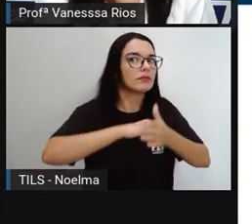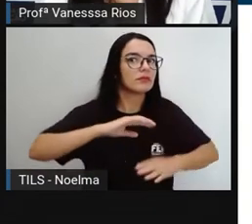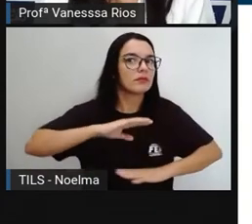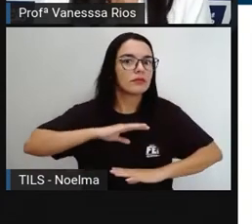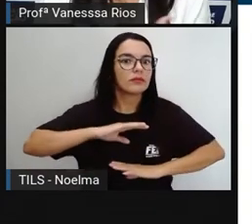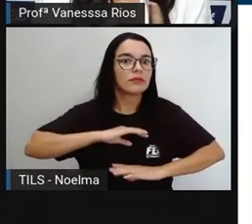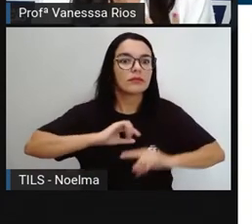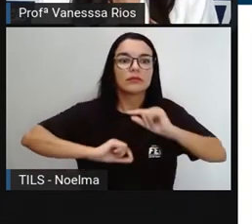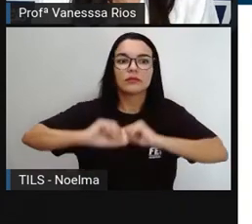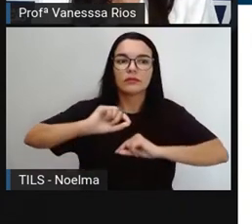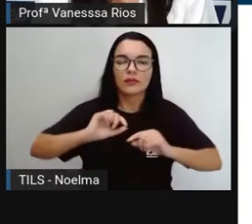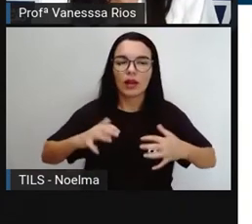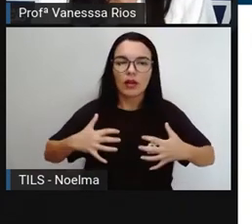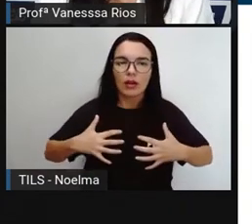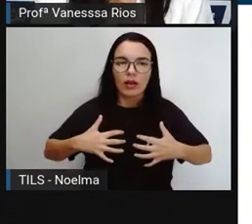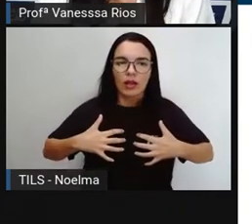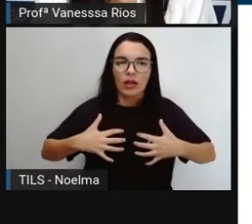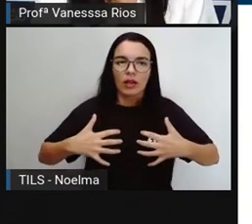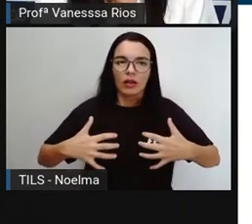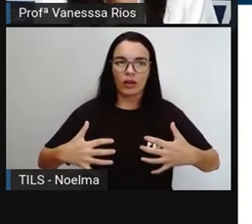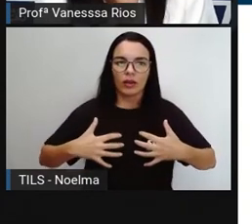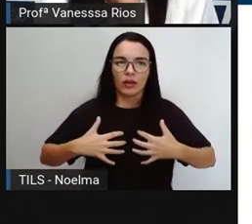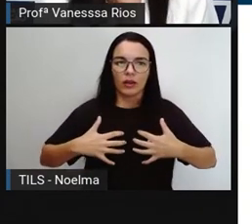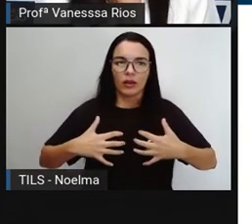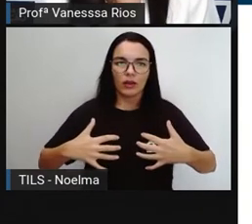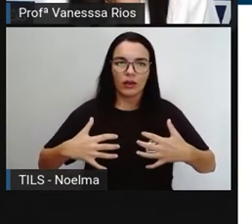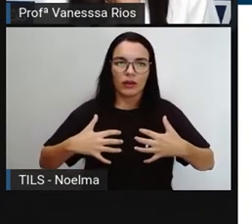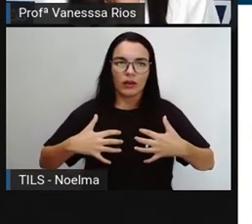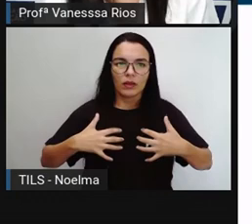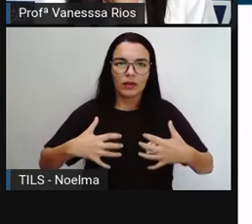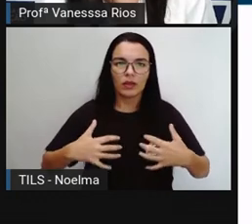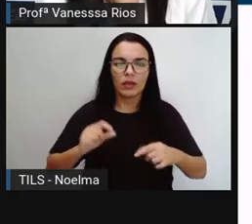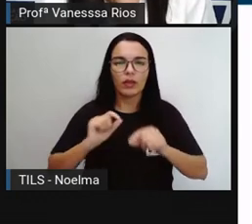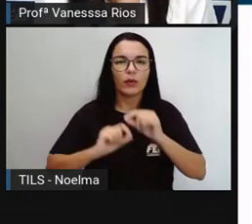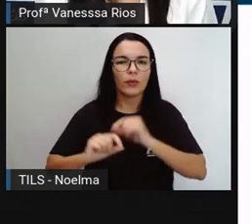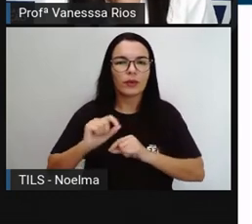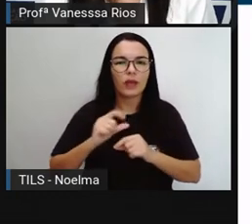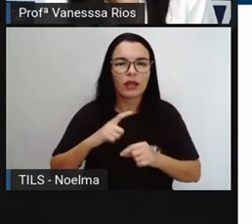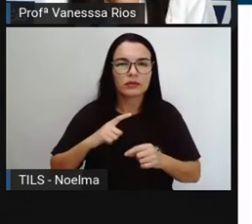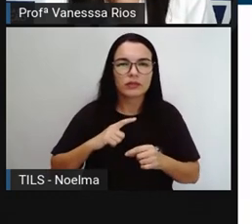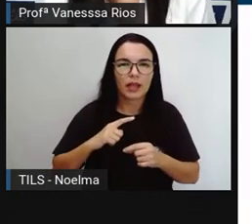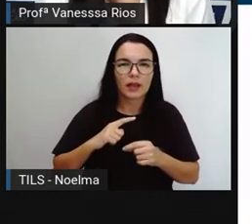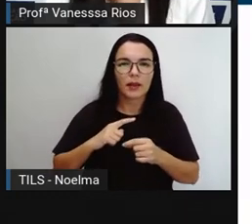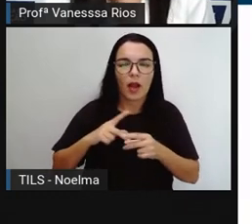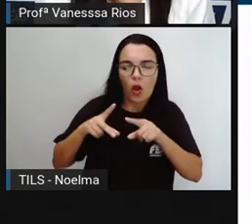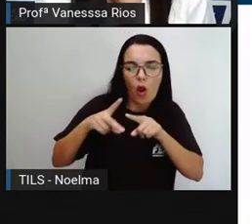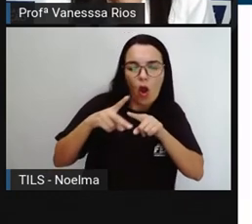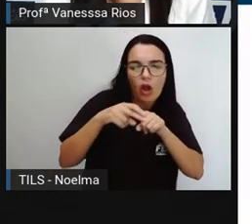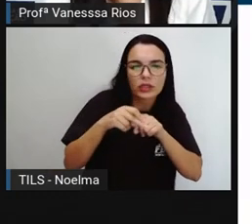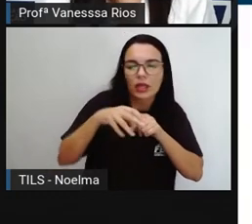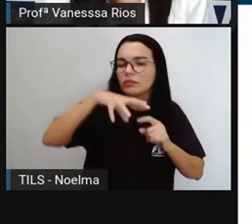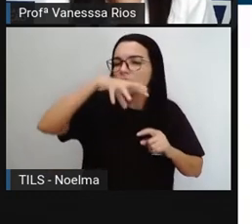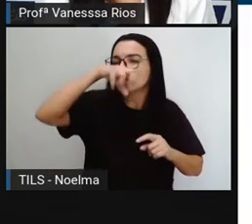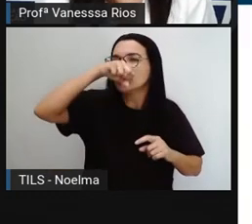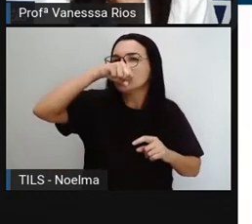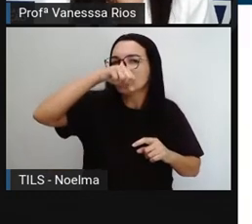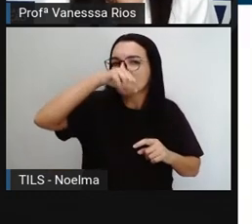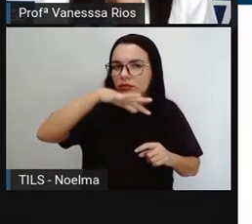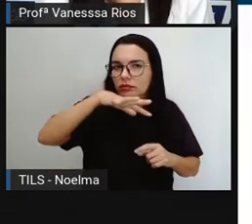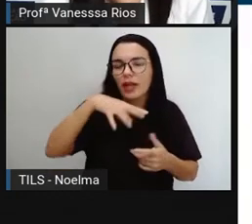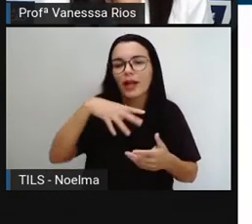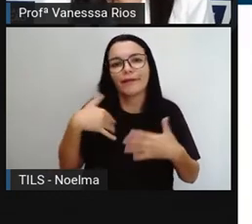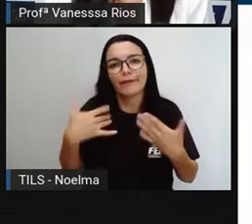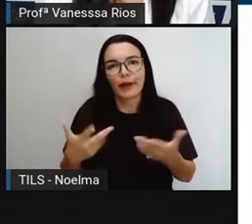pulmões que a parte mais externa, né? Mais ao redor o que impede a captação do oxigênio e então gera falta de ar